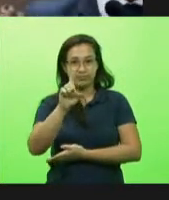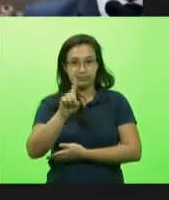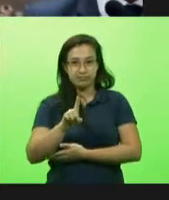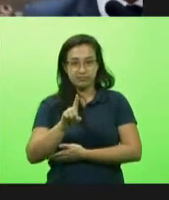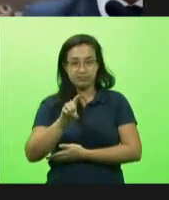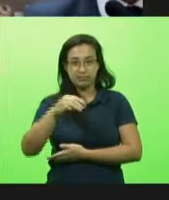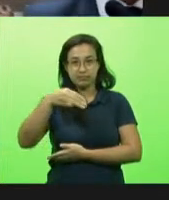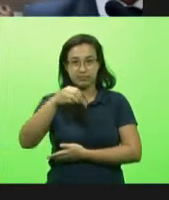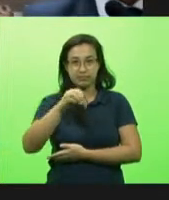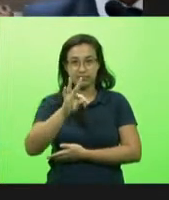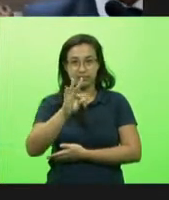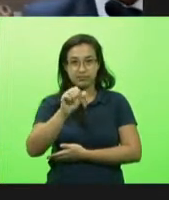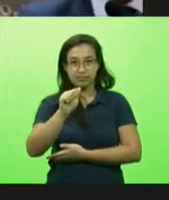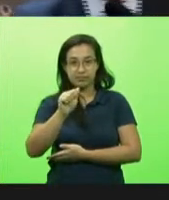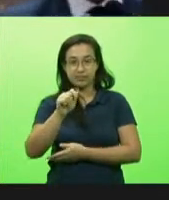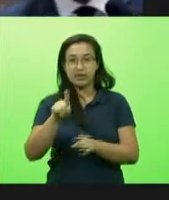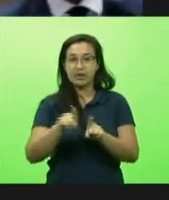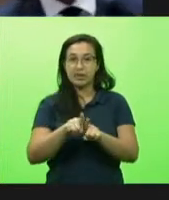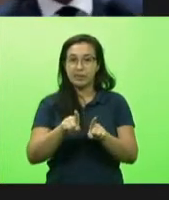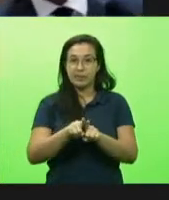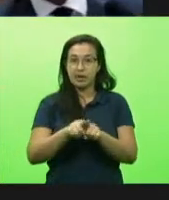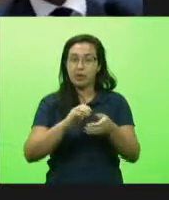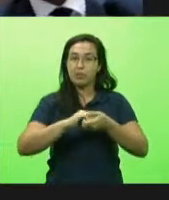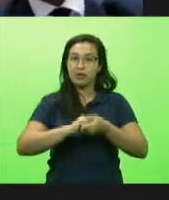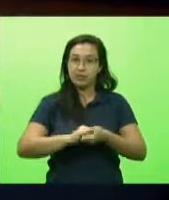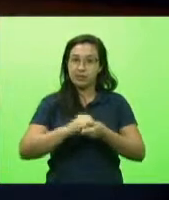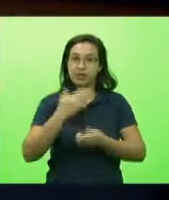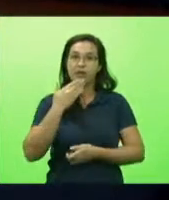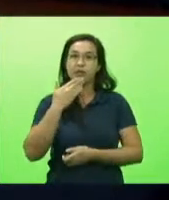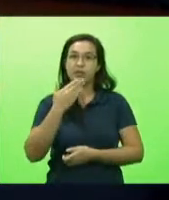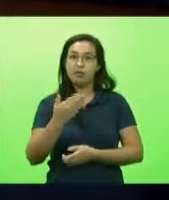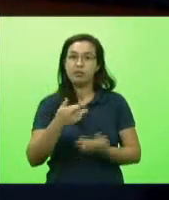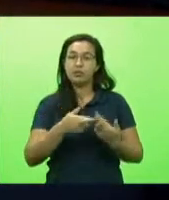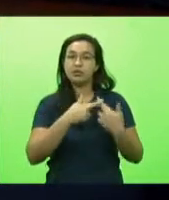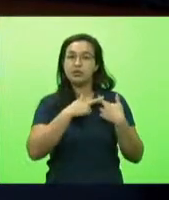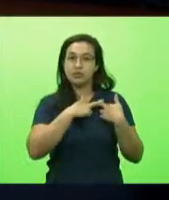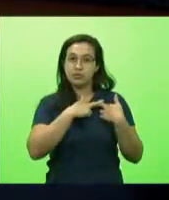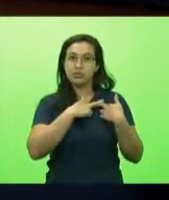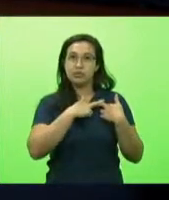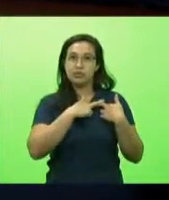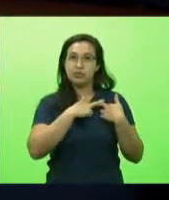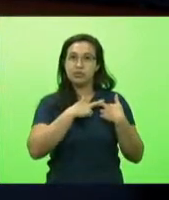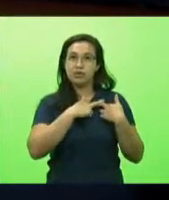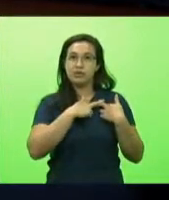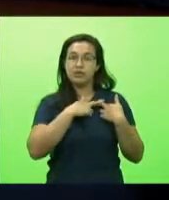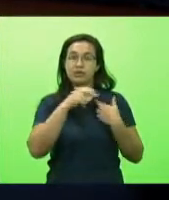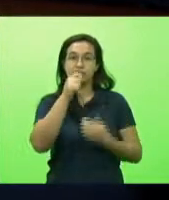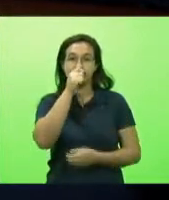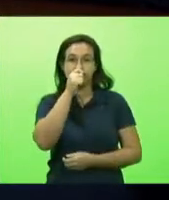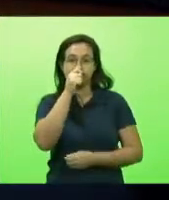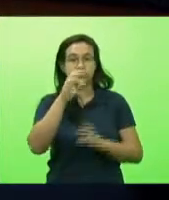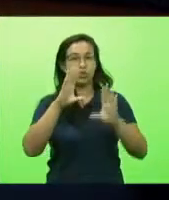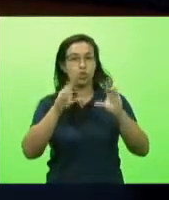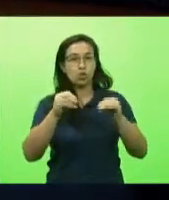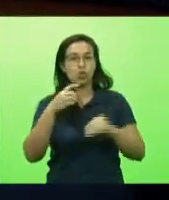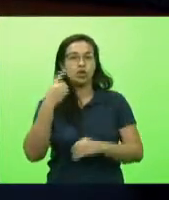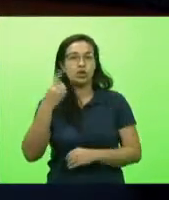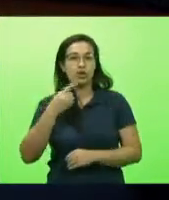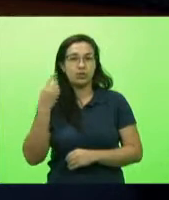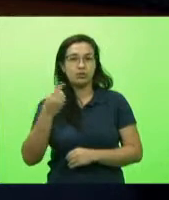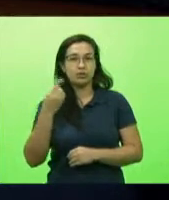cumprimentar o requerente deputado João Amin todos os deputados e deputadas que estão acompanhando